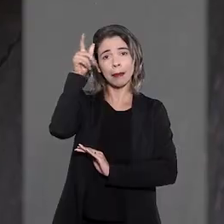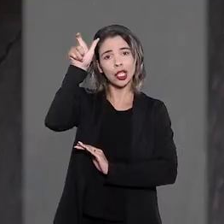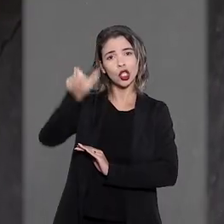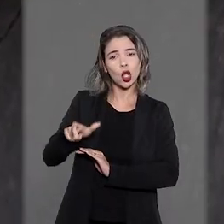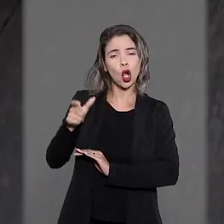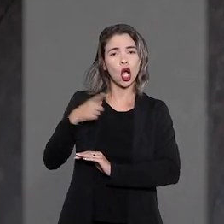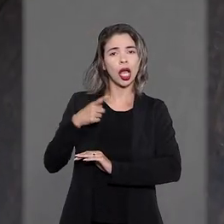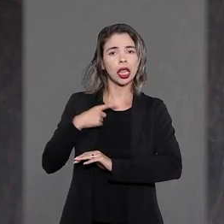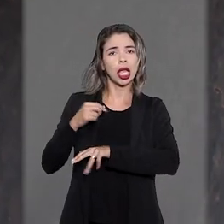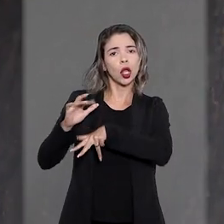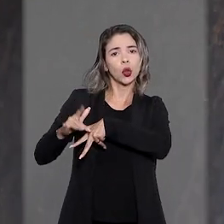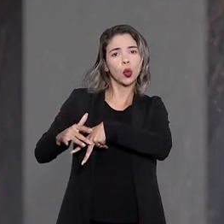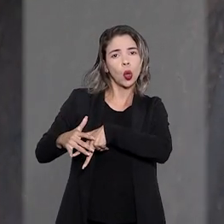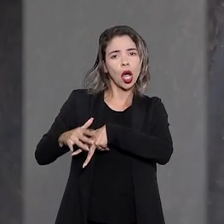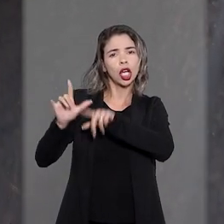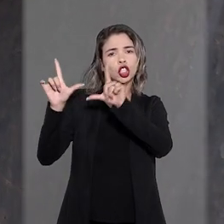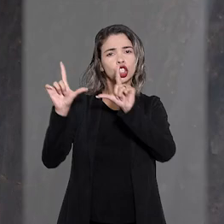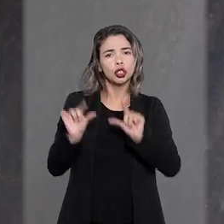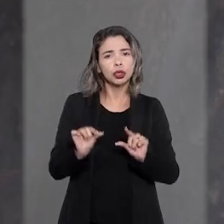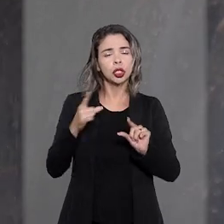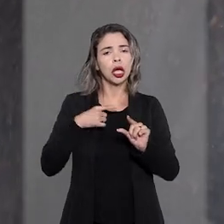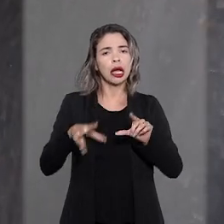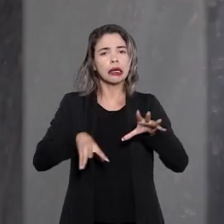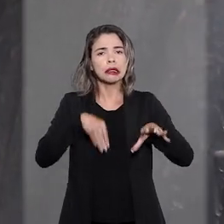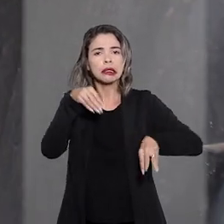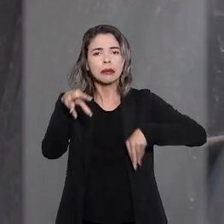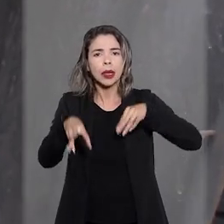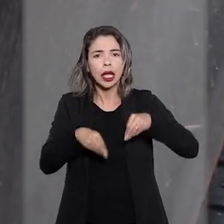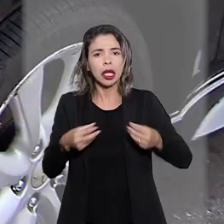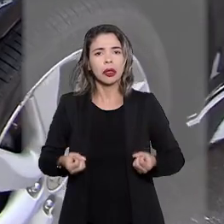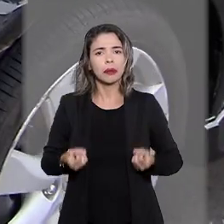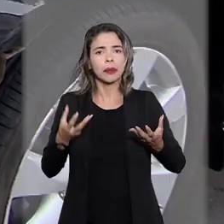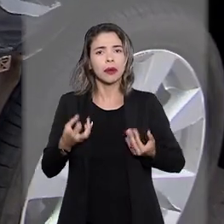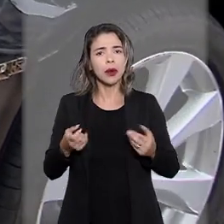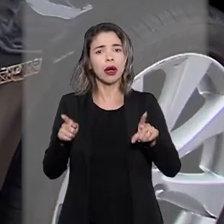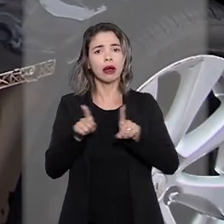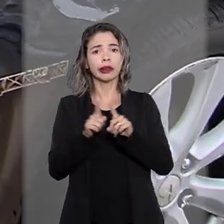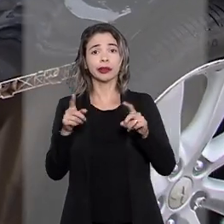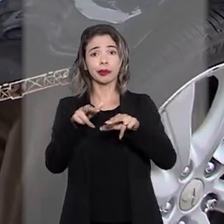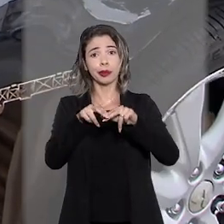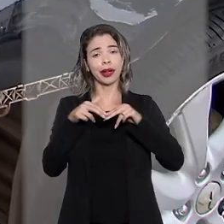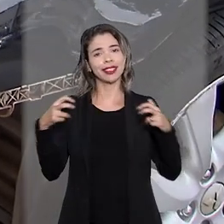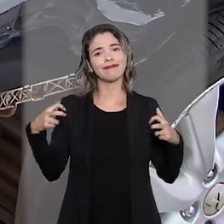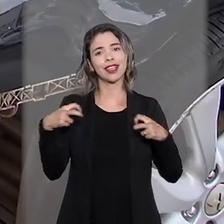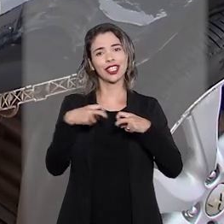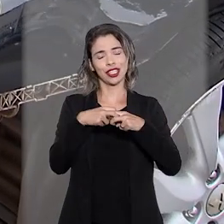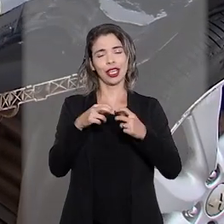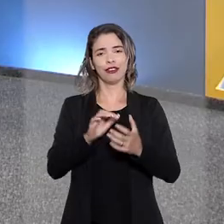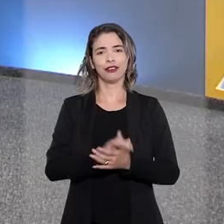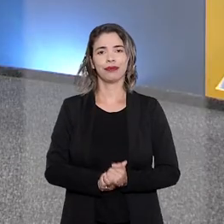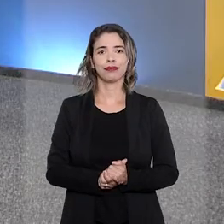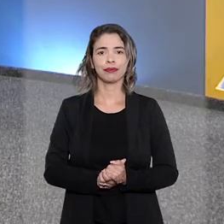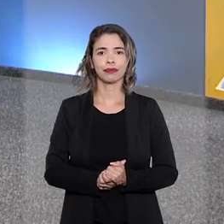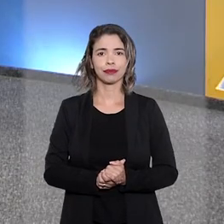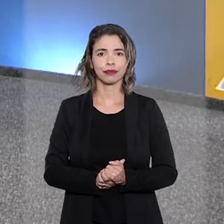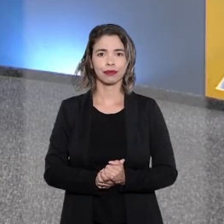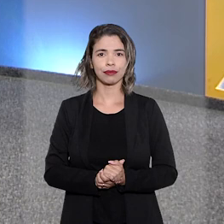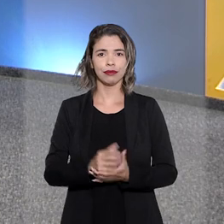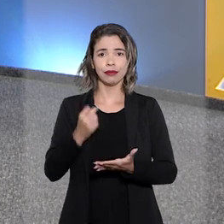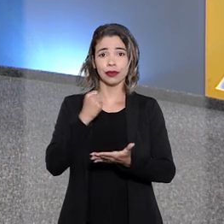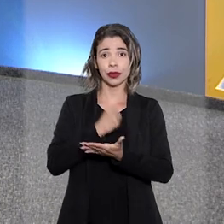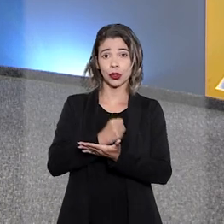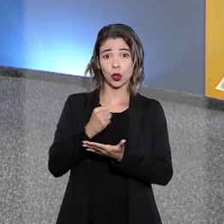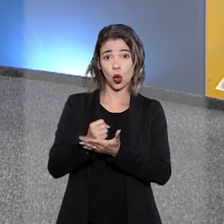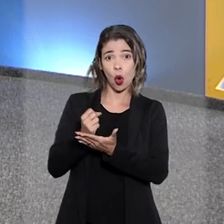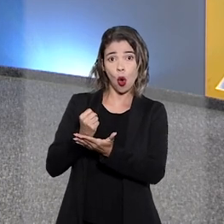vítima com a redução das despesas e dos incômodos ligados ao acidente automobilístico. Em contrato